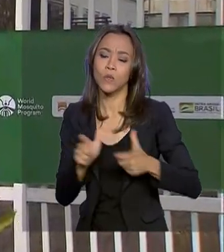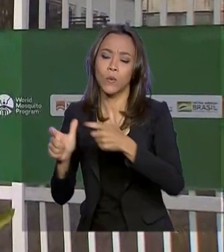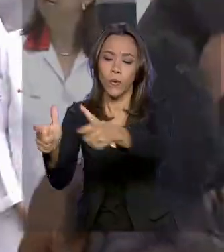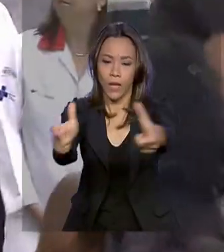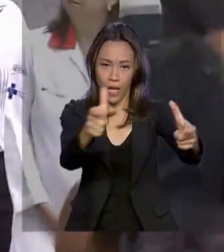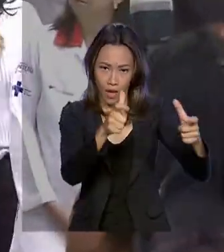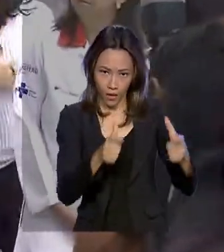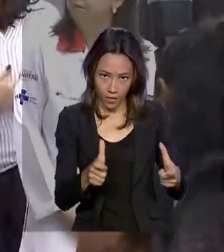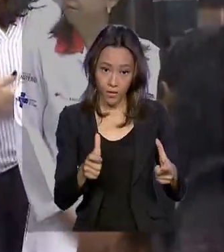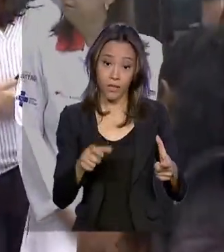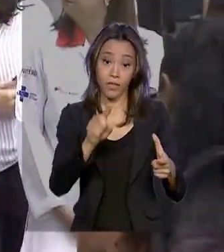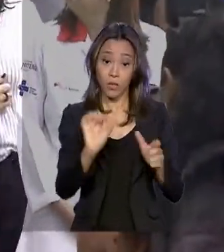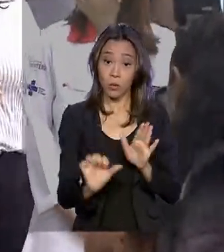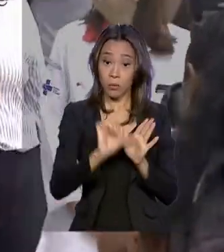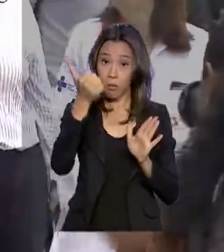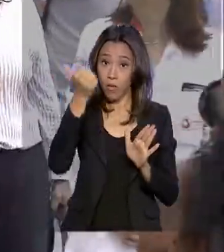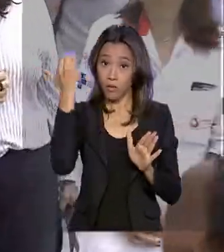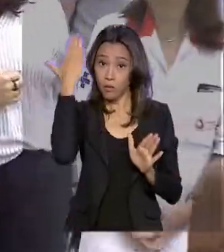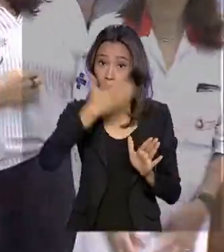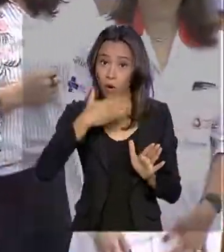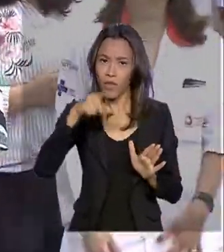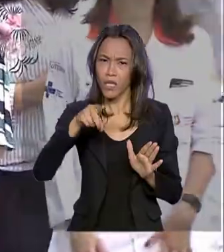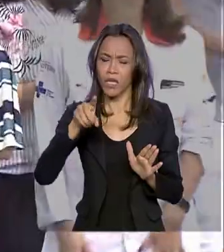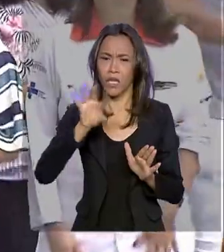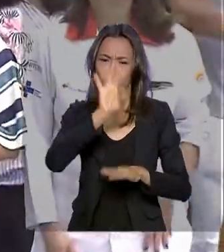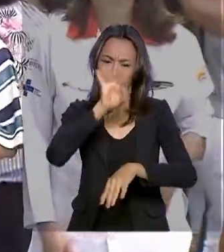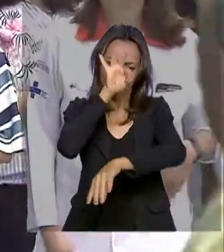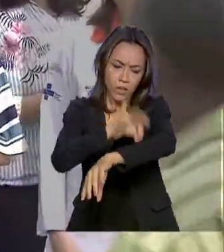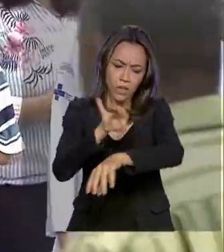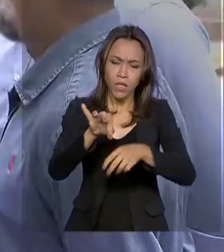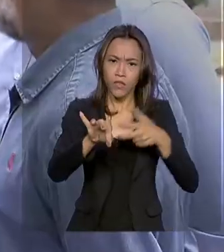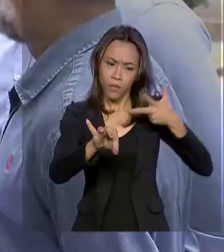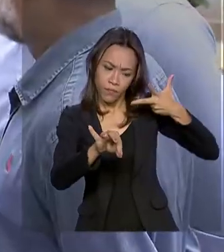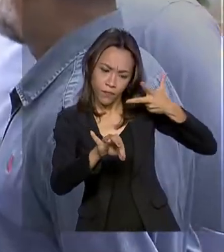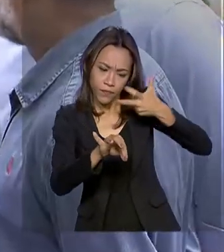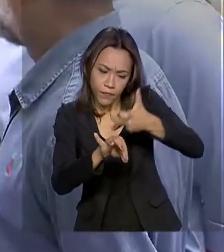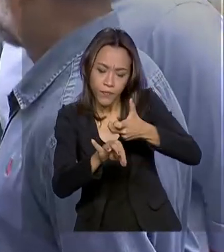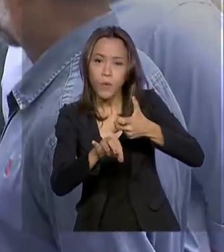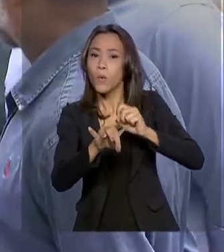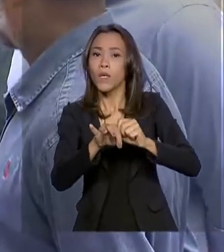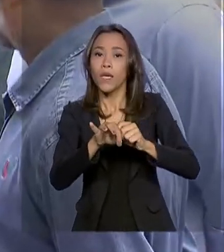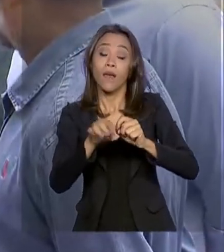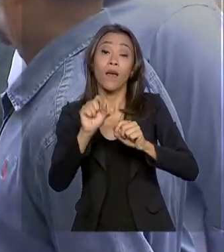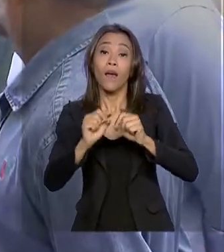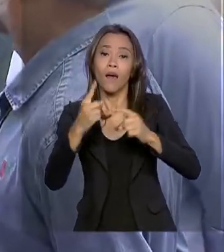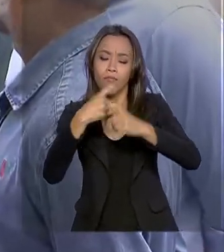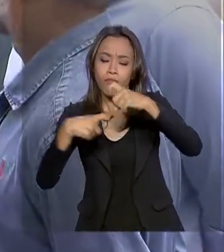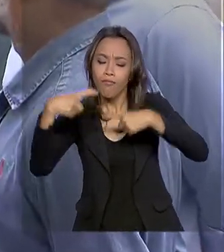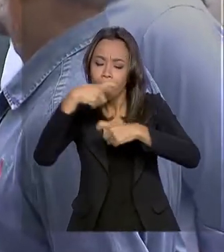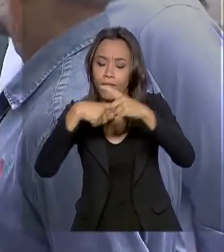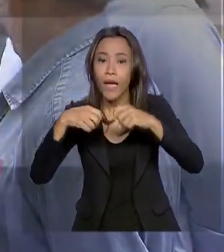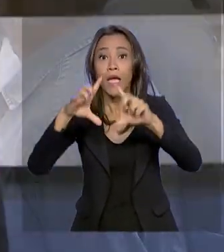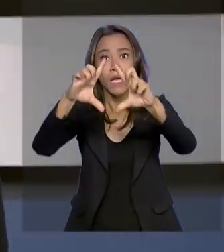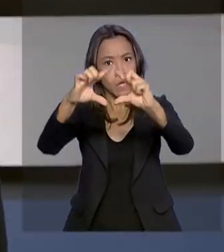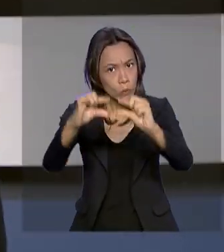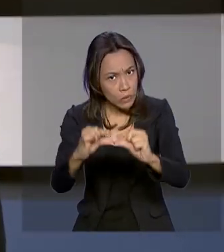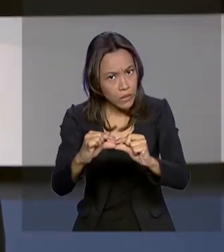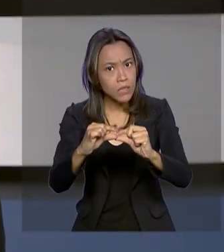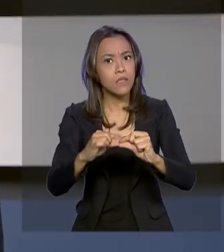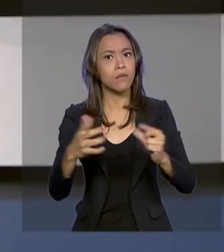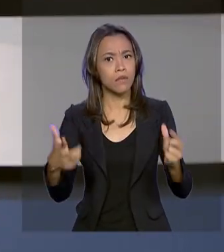primeiros resultados mostram que os insetos infectados com a Volbáquia reduziram em 75% os casos de